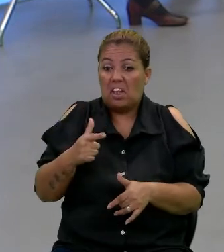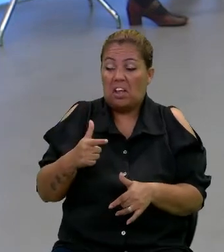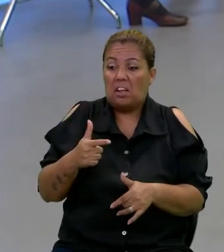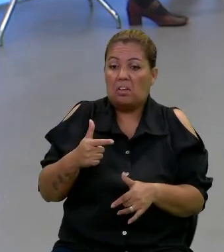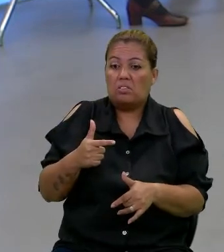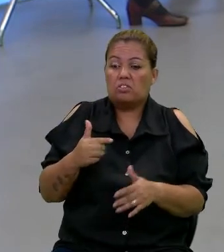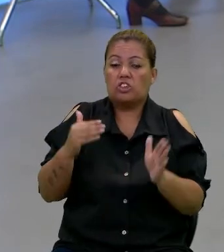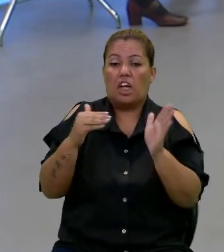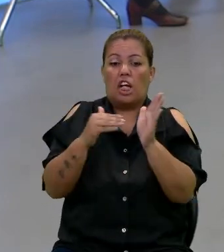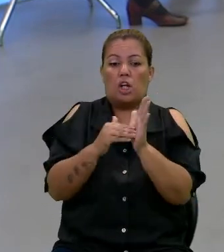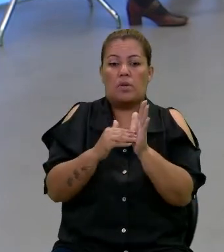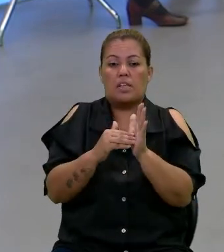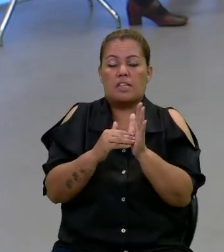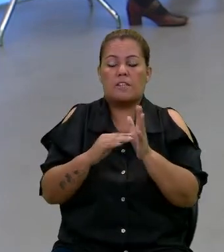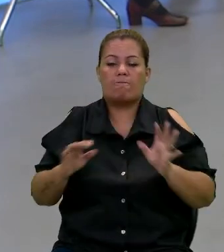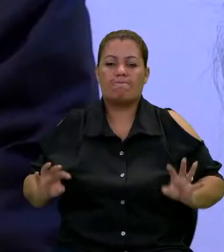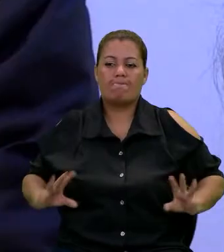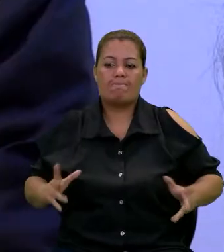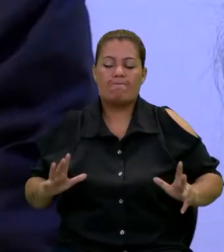limitação física, mas que eram